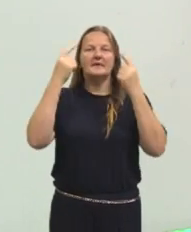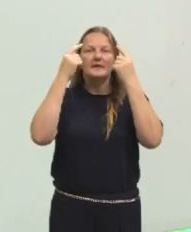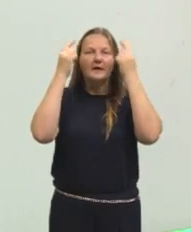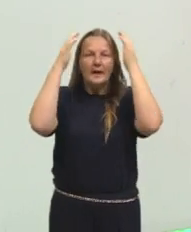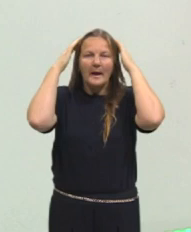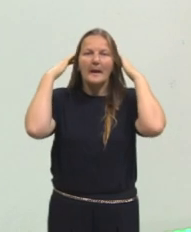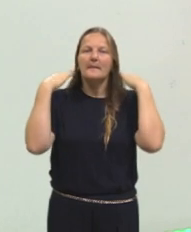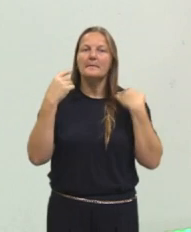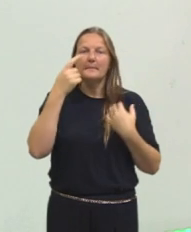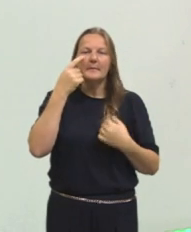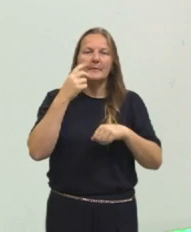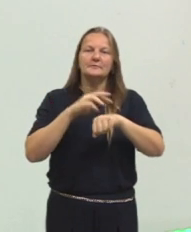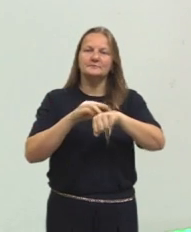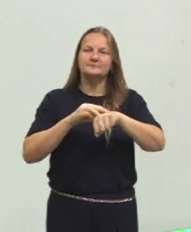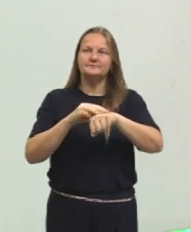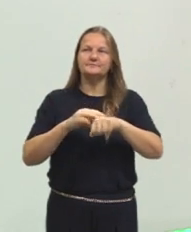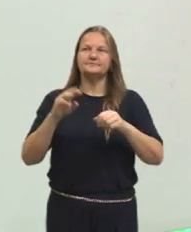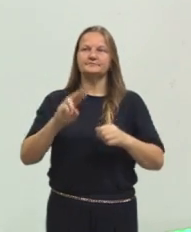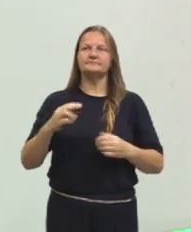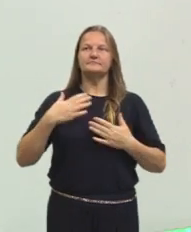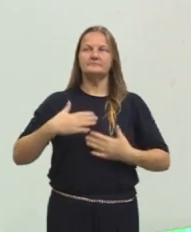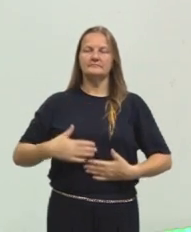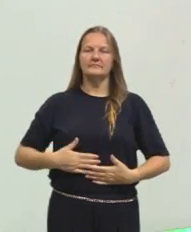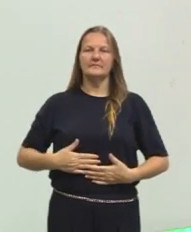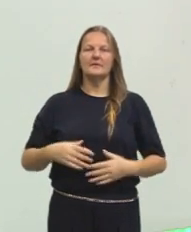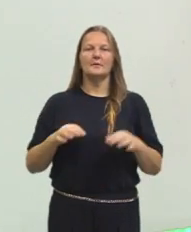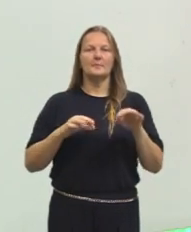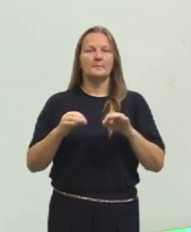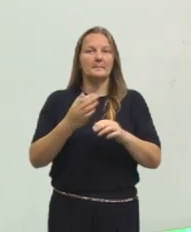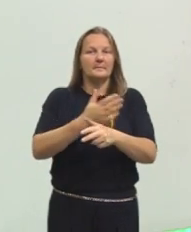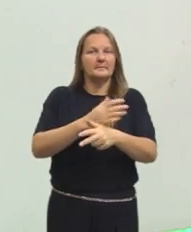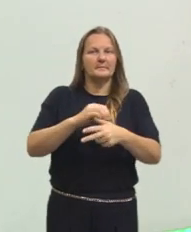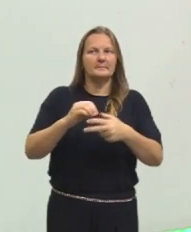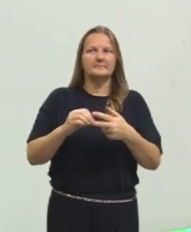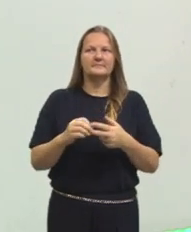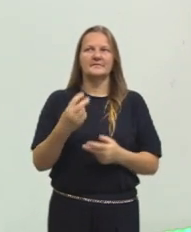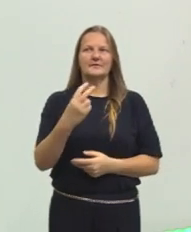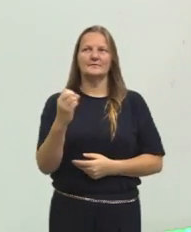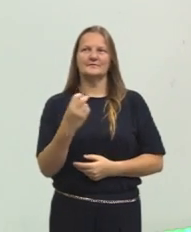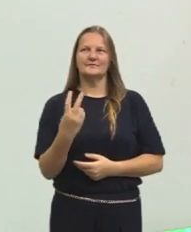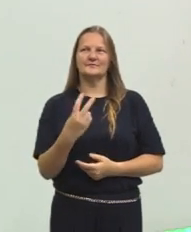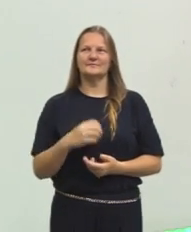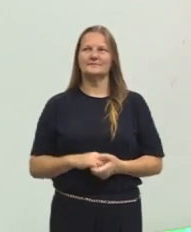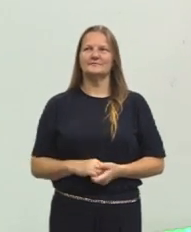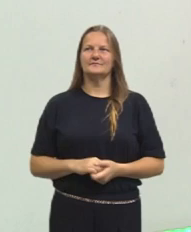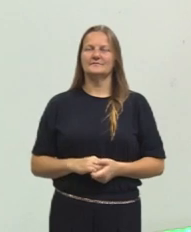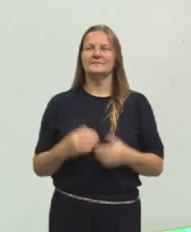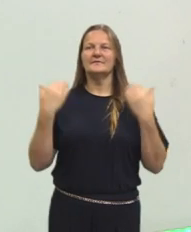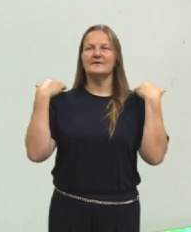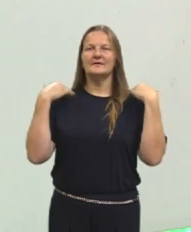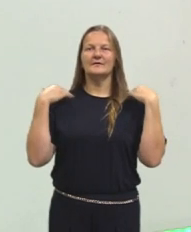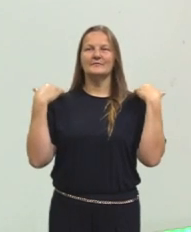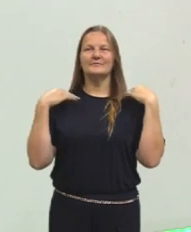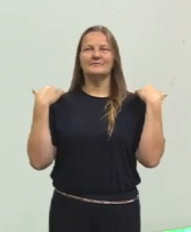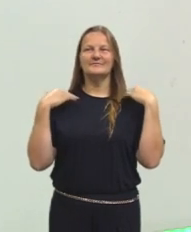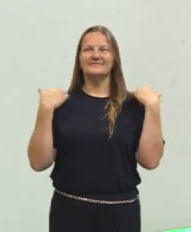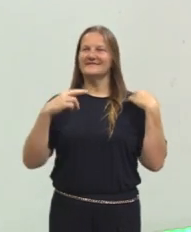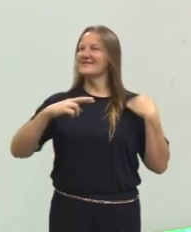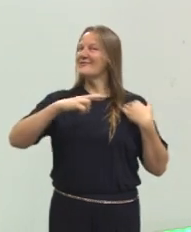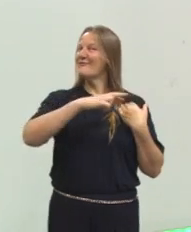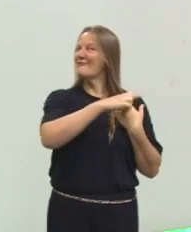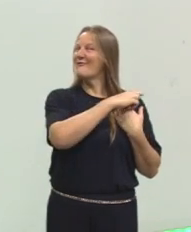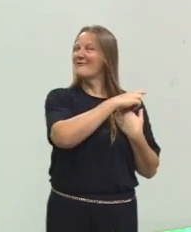castanhos. Estou usando hoje a camiseta do projeto pré-ENEM 2022 na cor magenta. Os meus cabelos estão curtos,